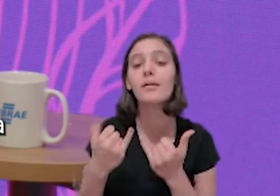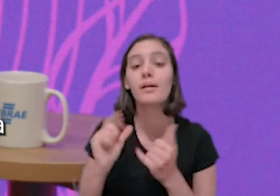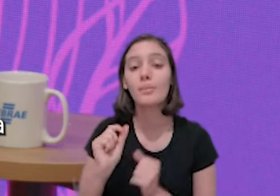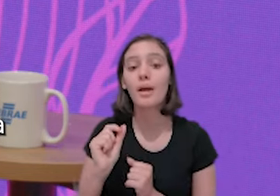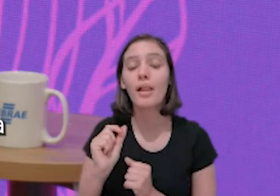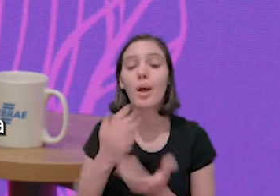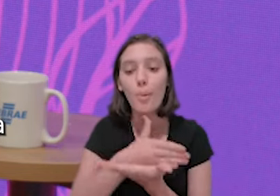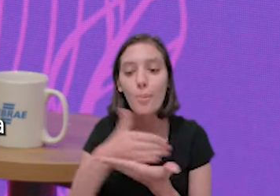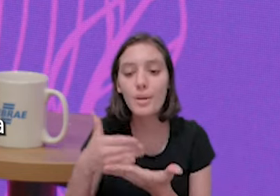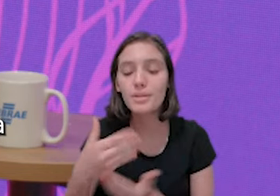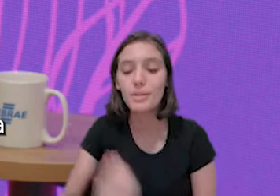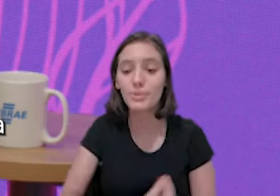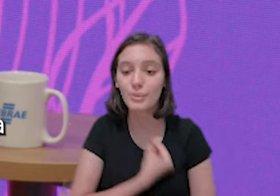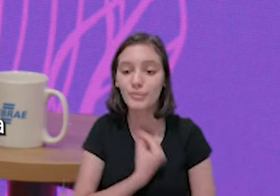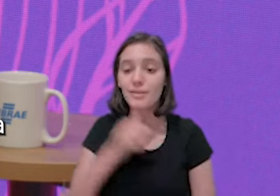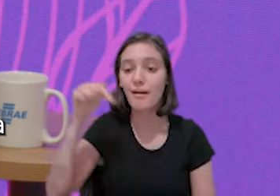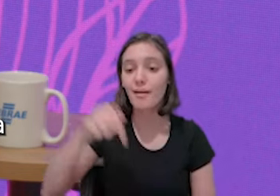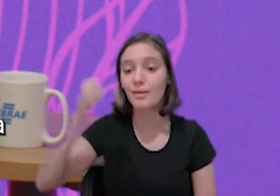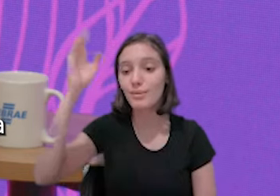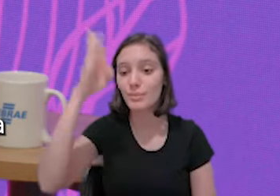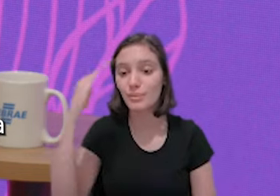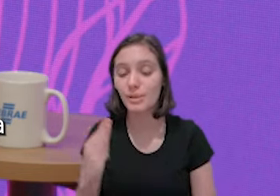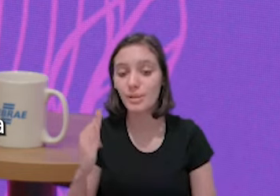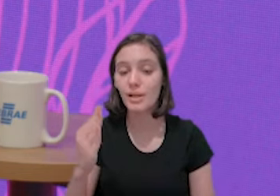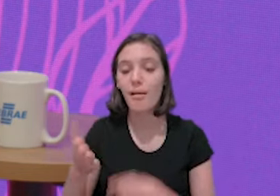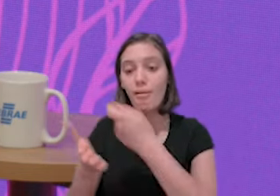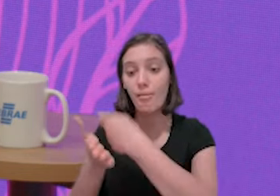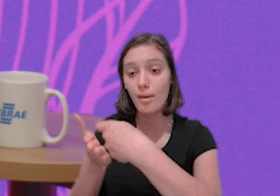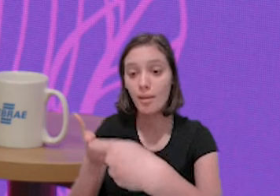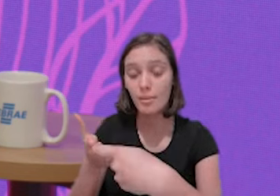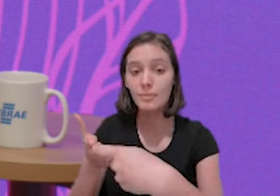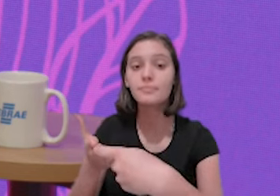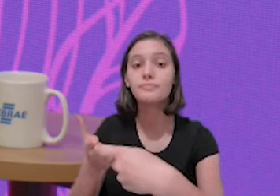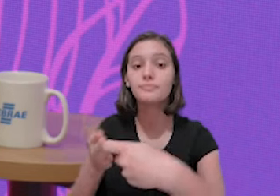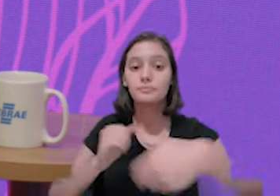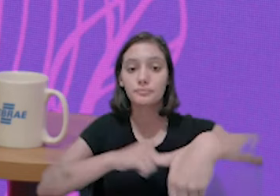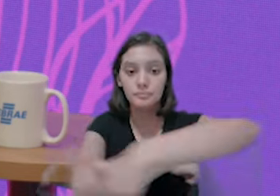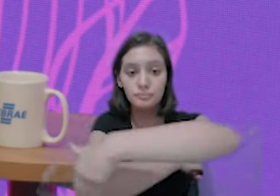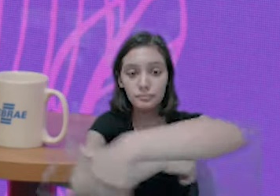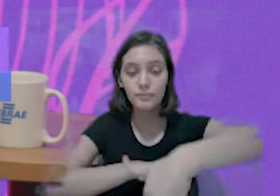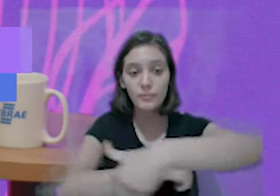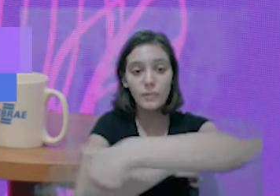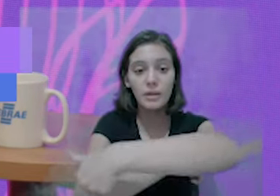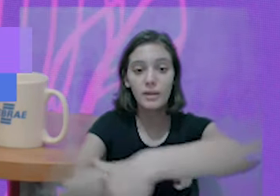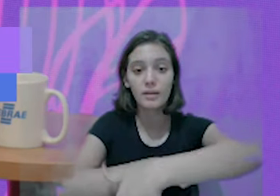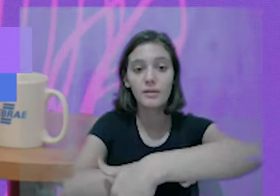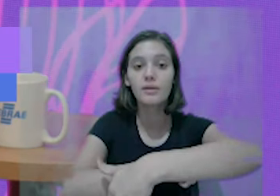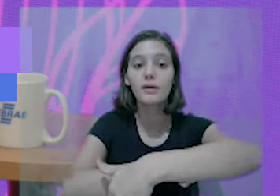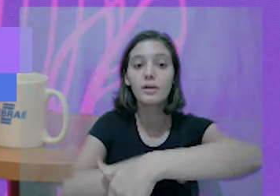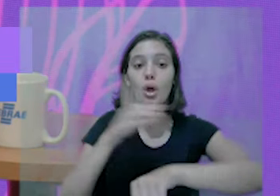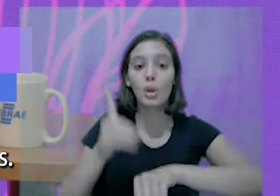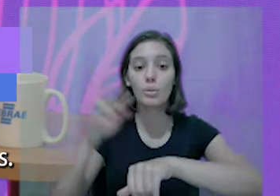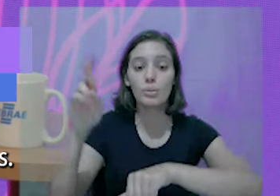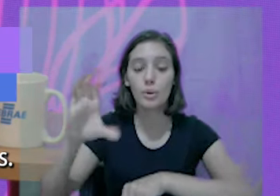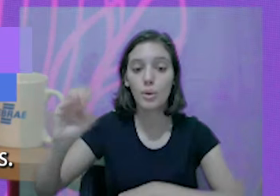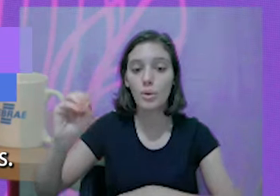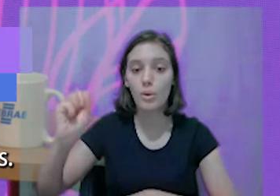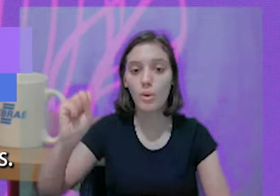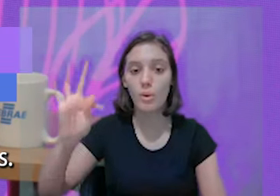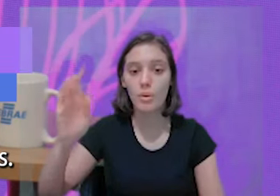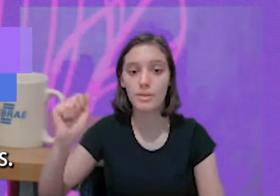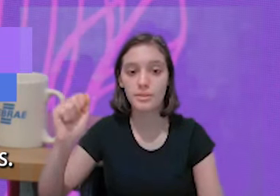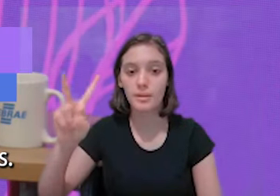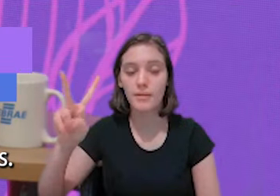para ela reconstruir a sua vida aqui no nosso país. E anota aí, o Centro do Imigrante, o Sebrae Aqui, fica na rua